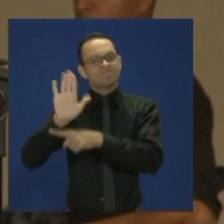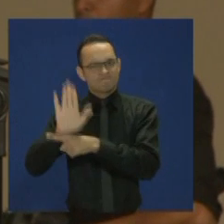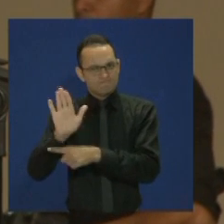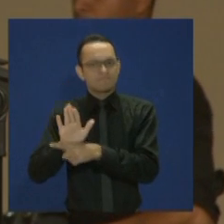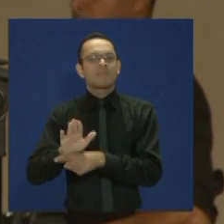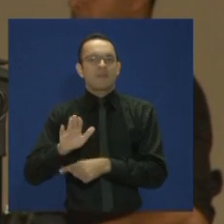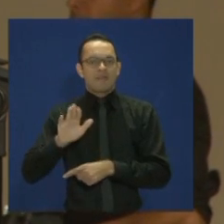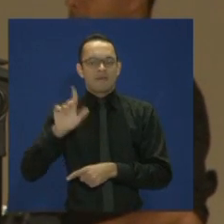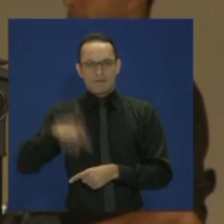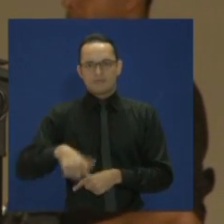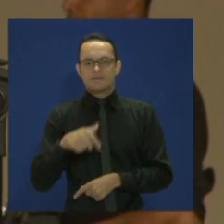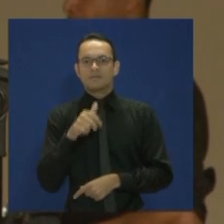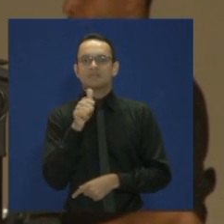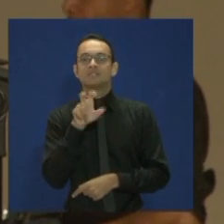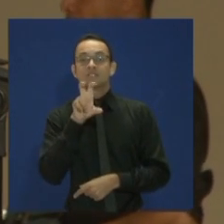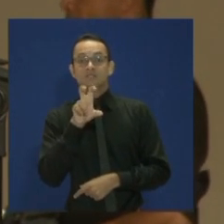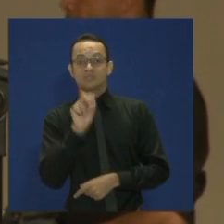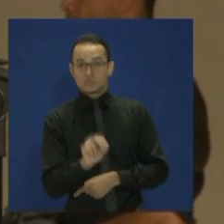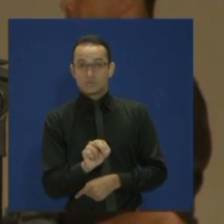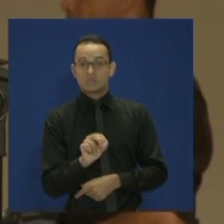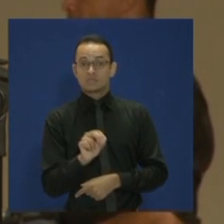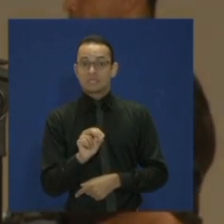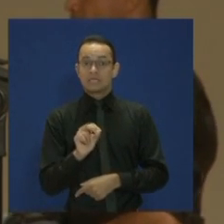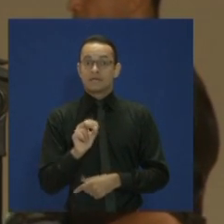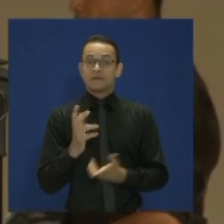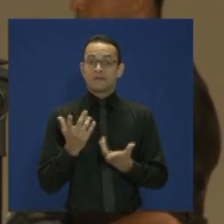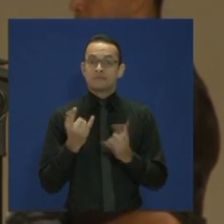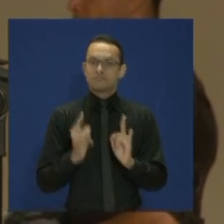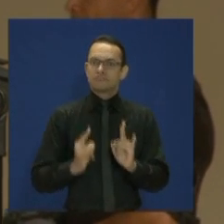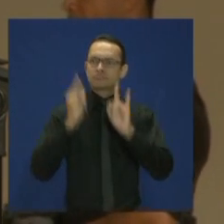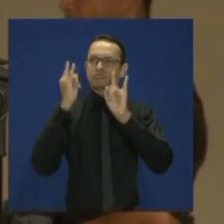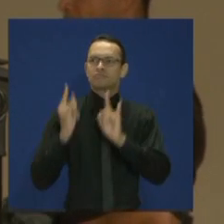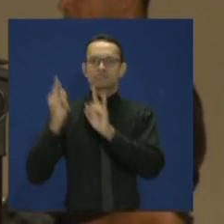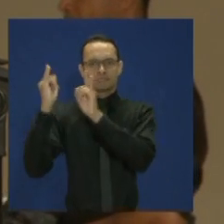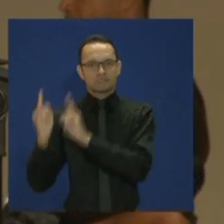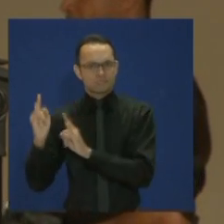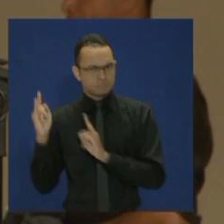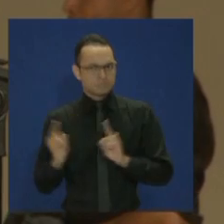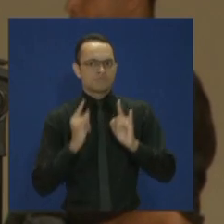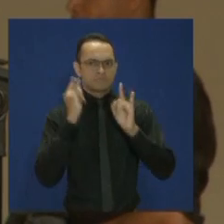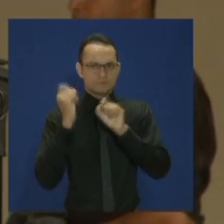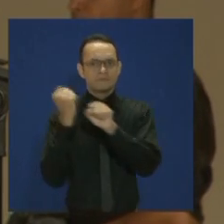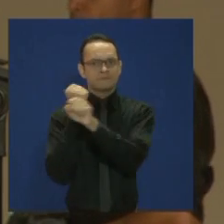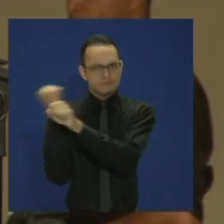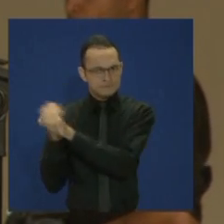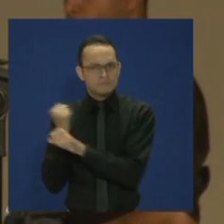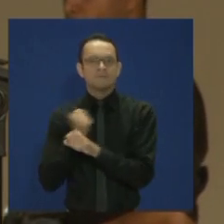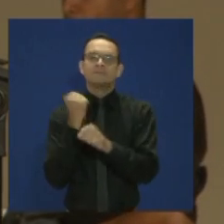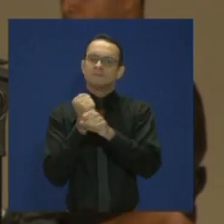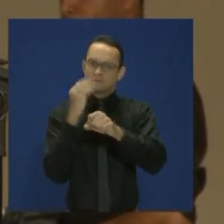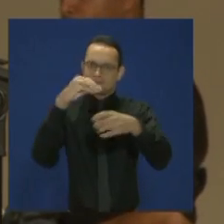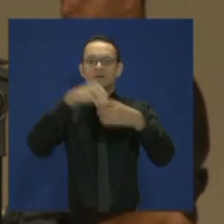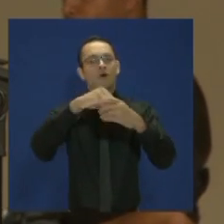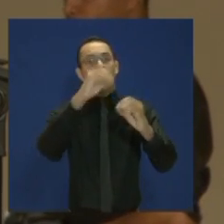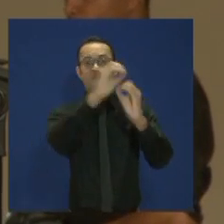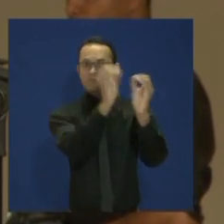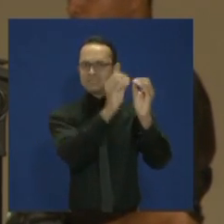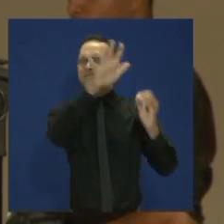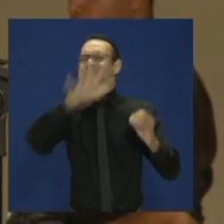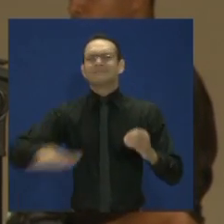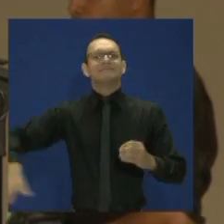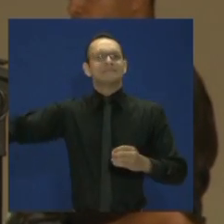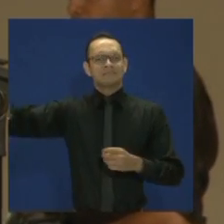de 150 grandes obras em execução, nesse momento, na universidade. E a mais